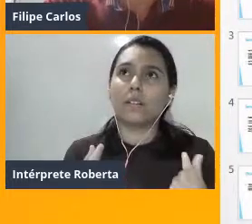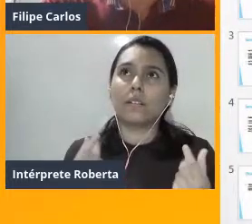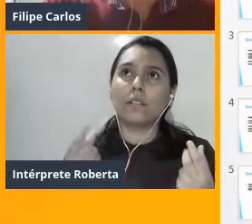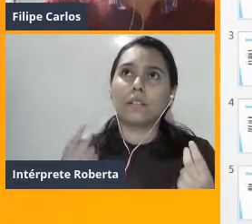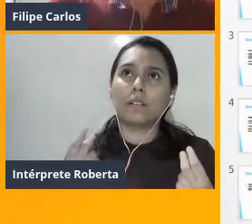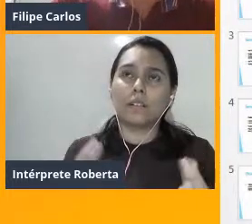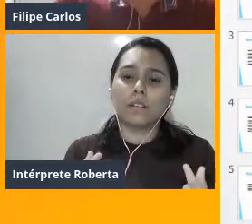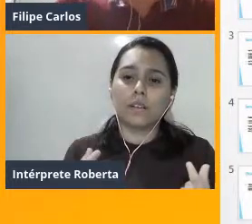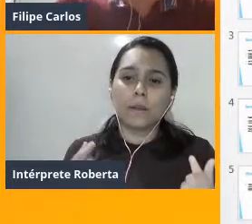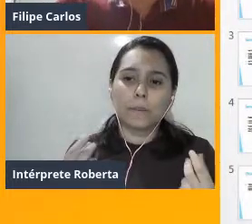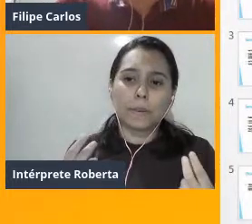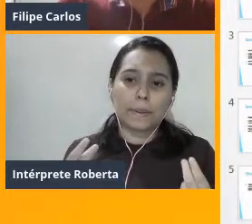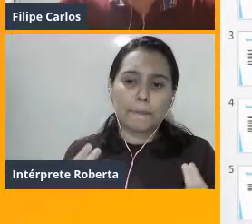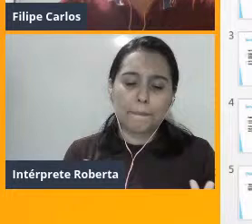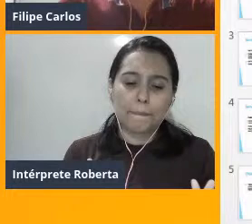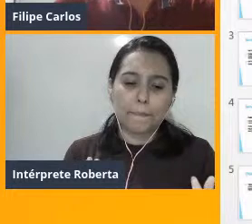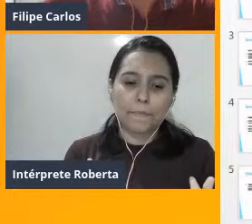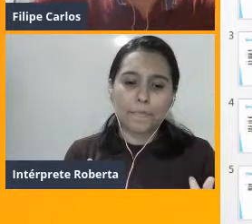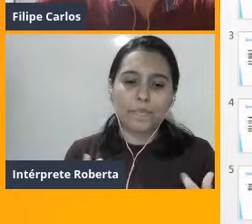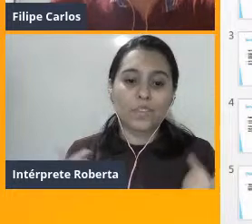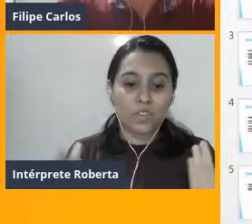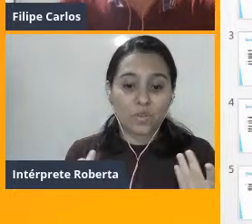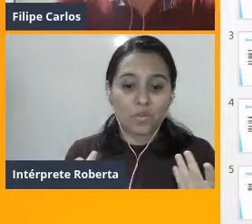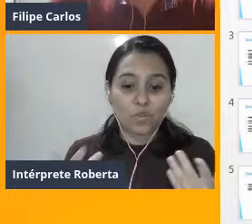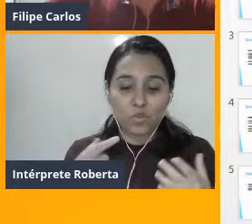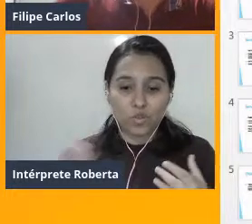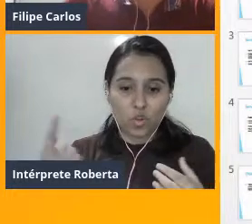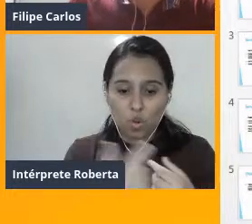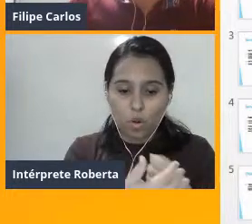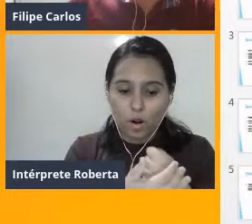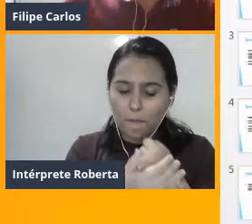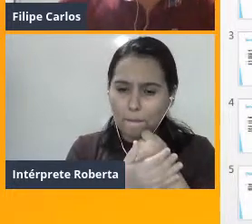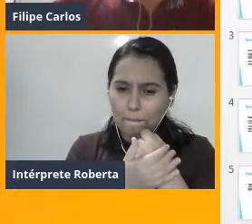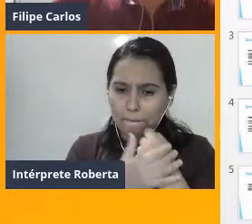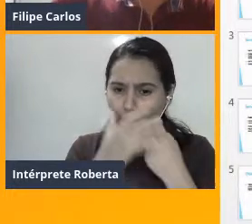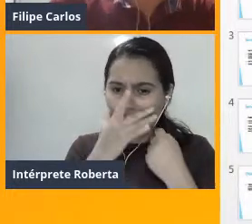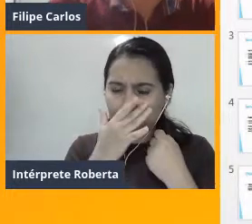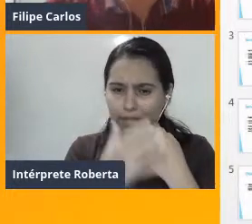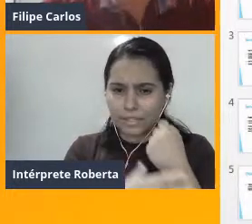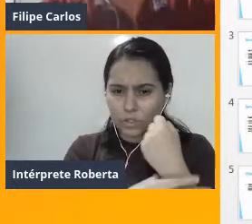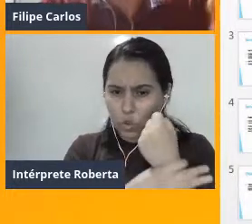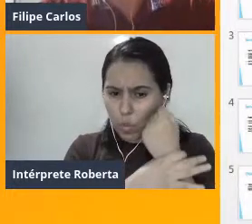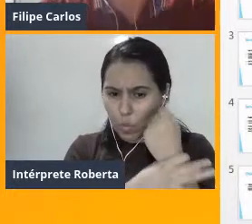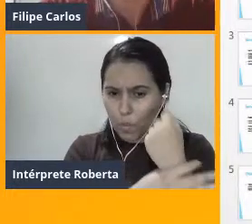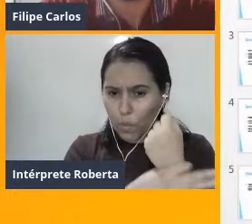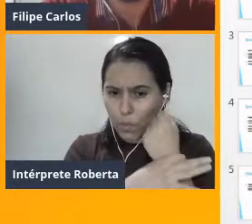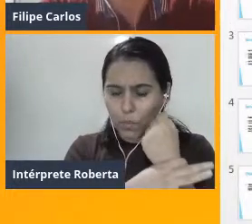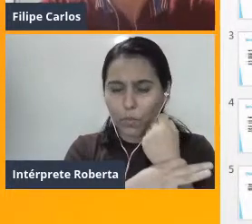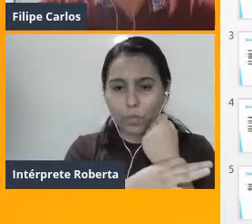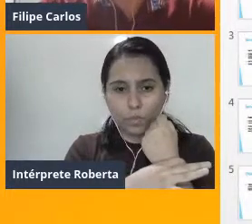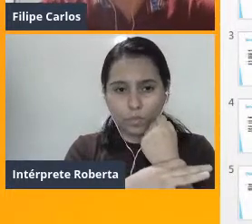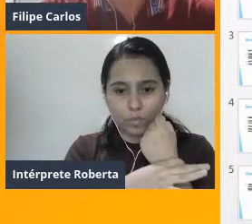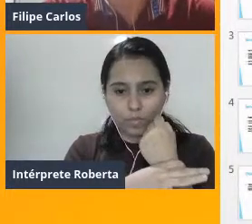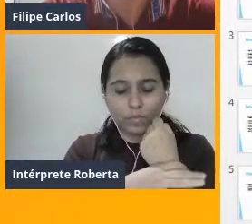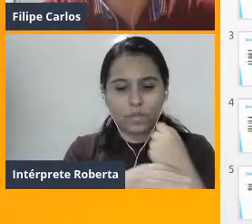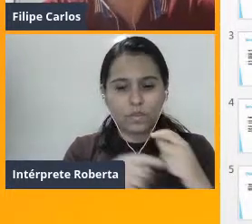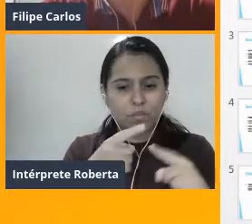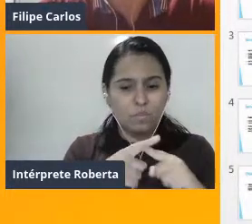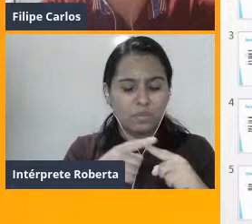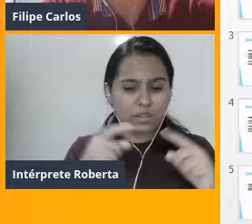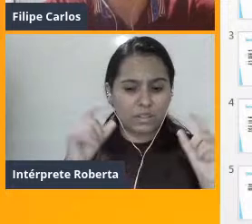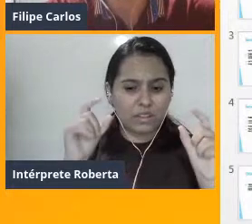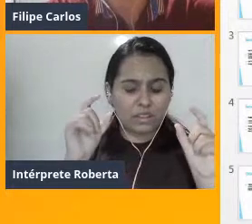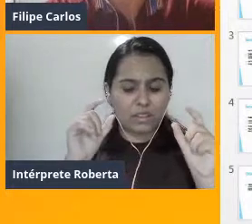mais protegidos, digamos assim, contra infecções ou